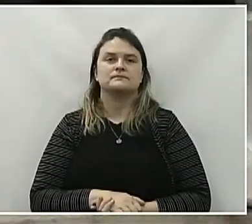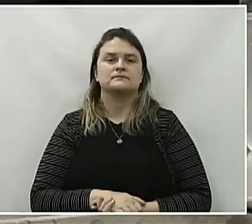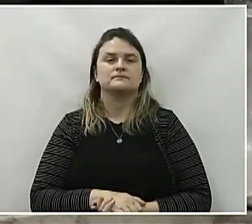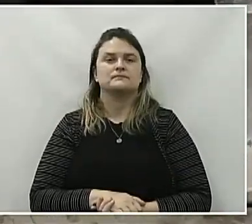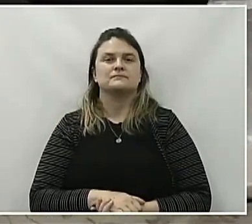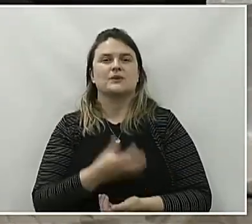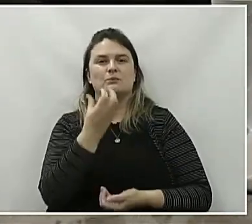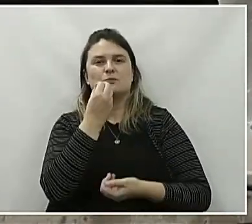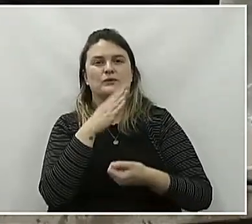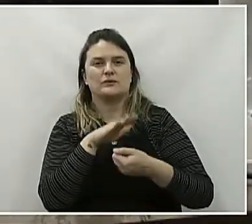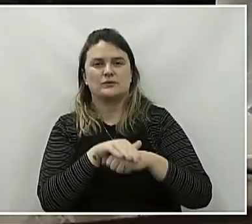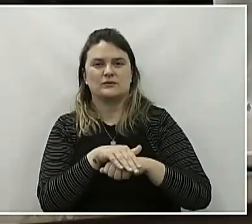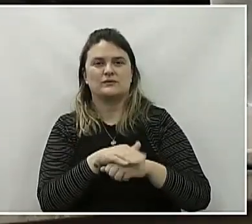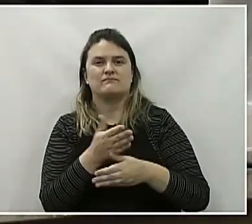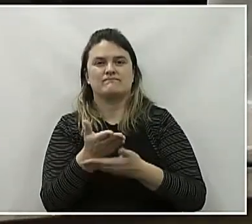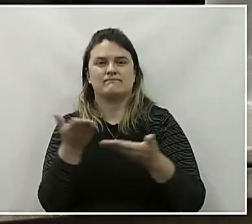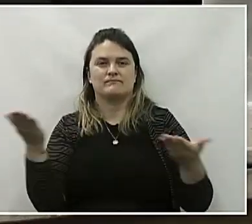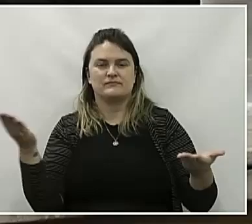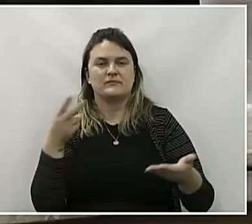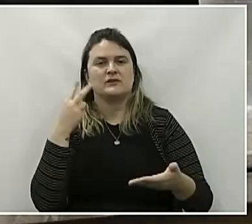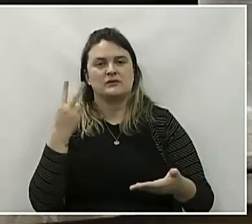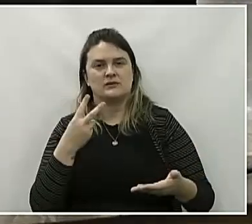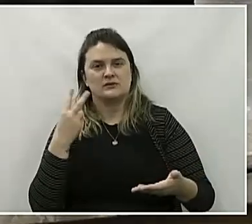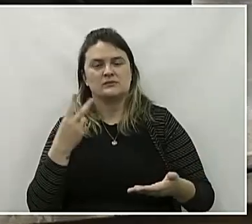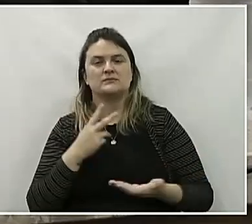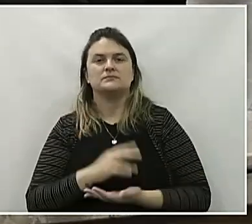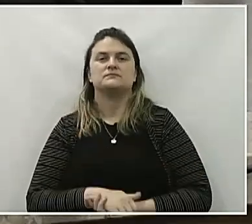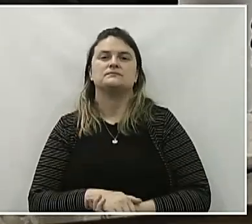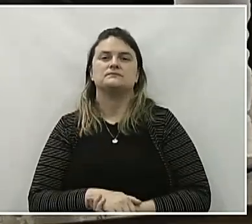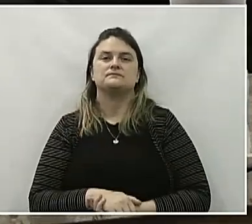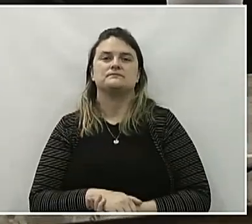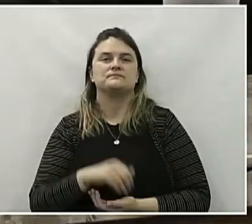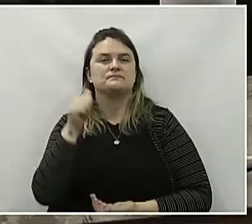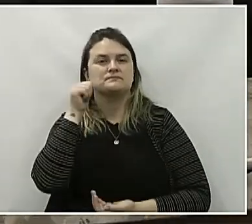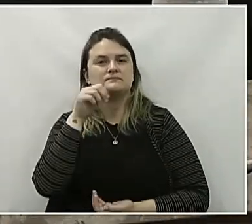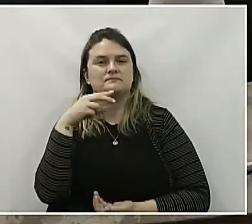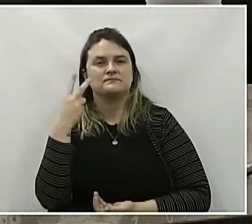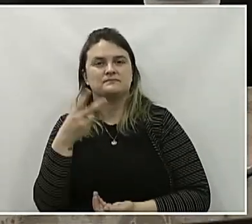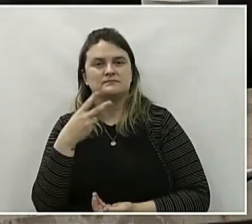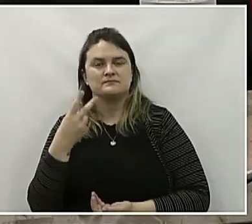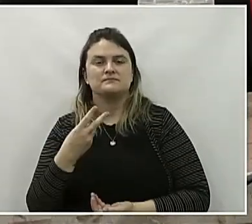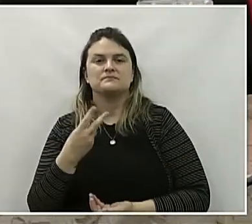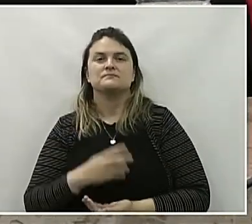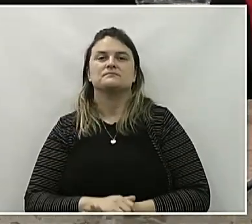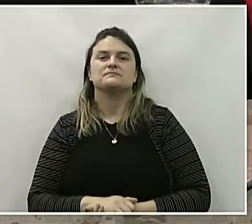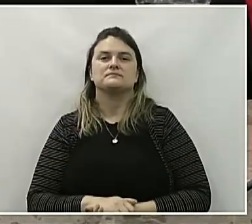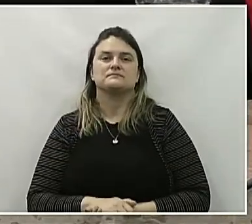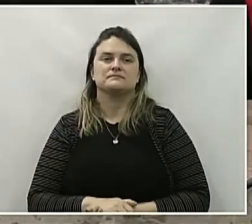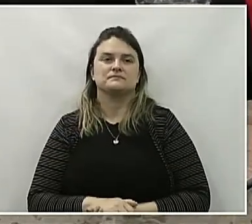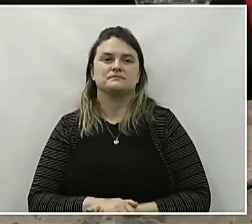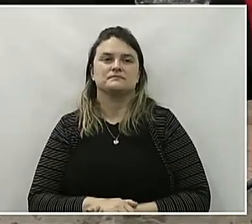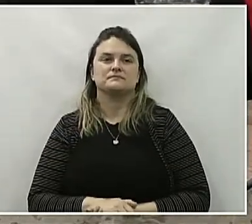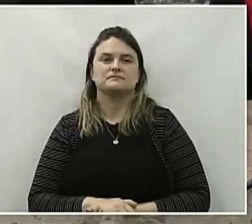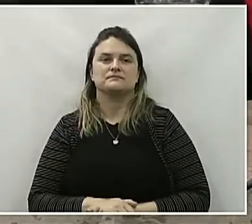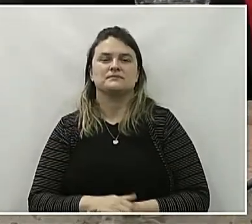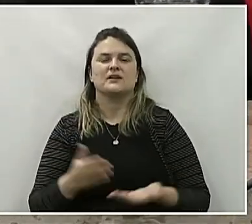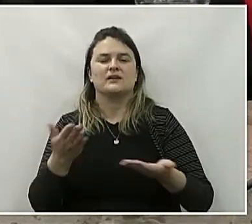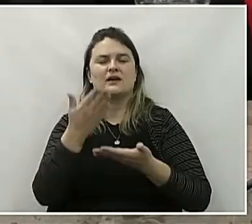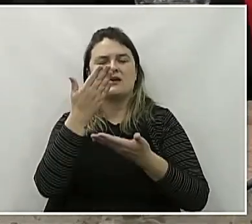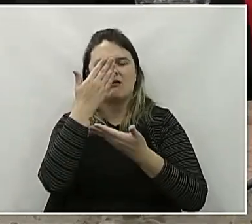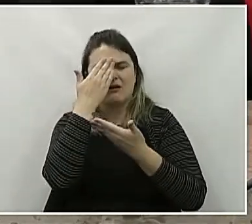Boa noite, meus caros colegas vereadores, vereadoras. É uma grande